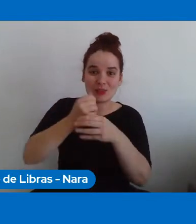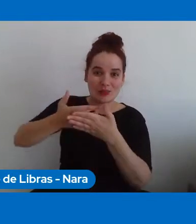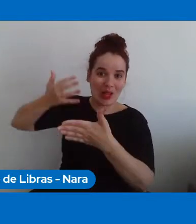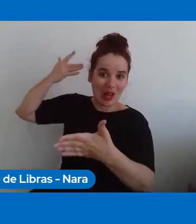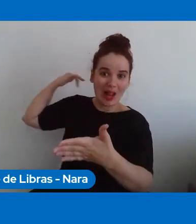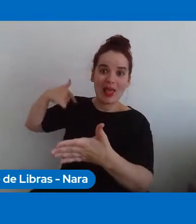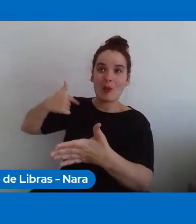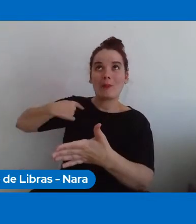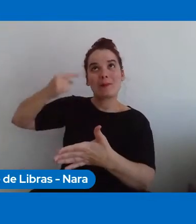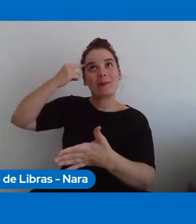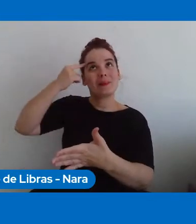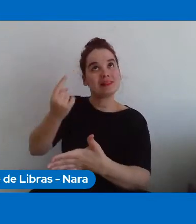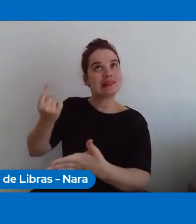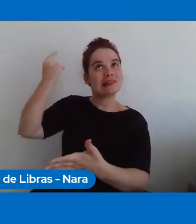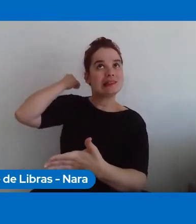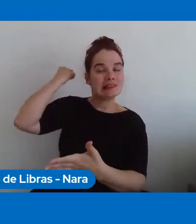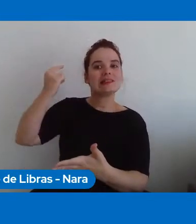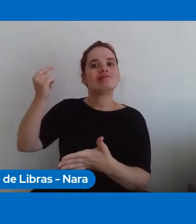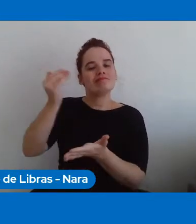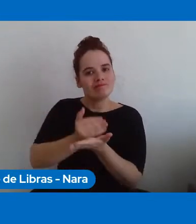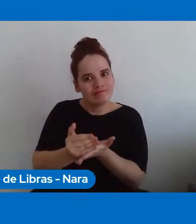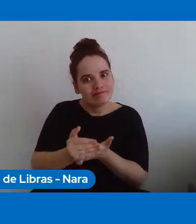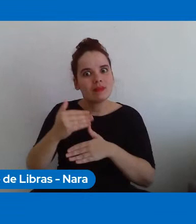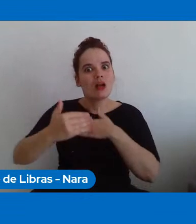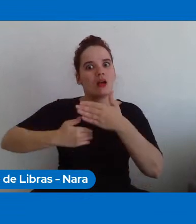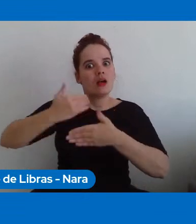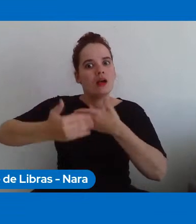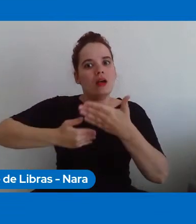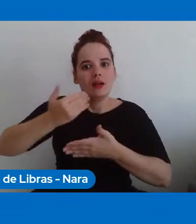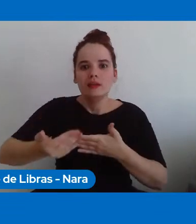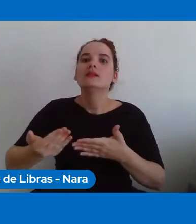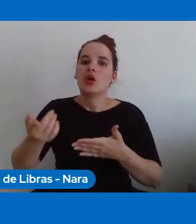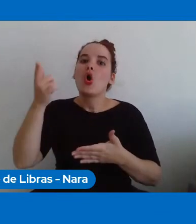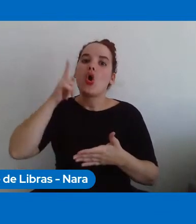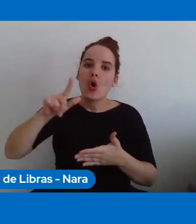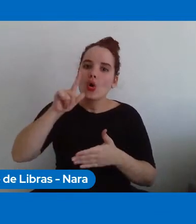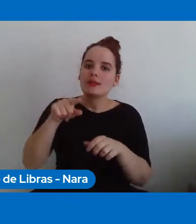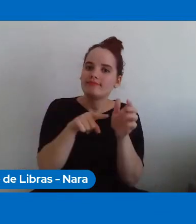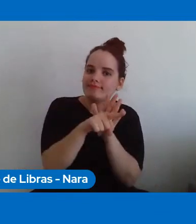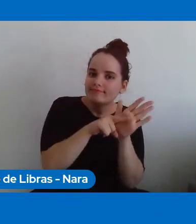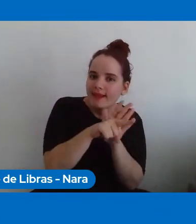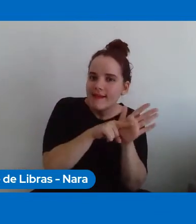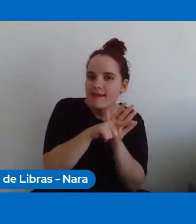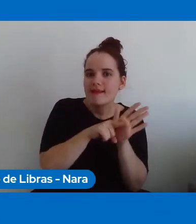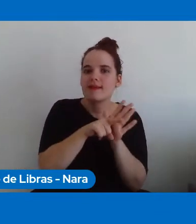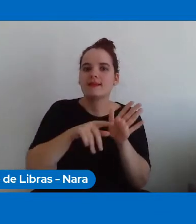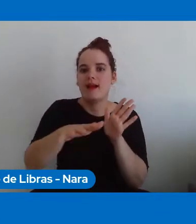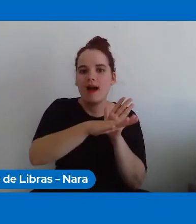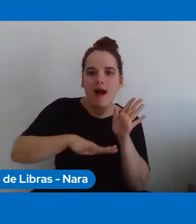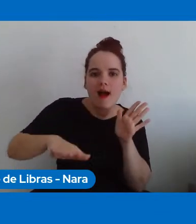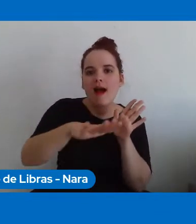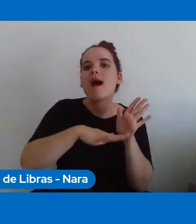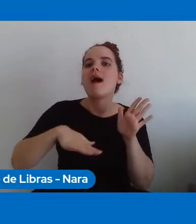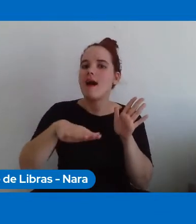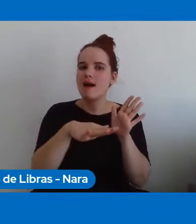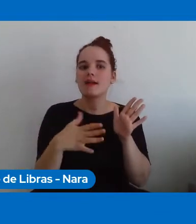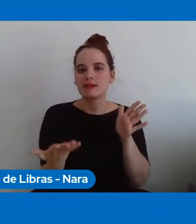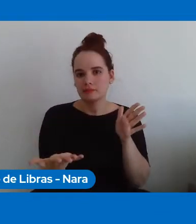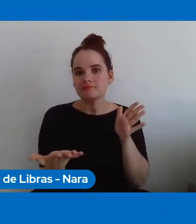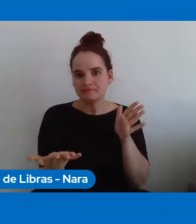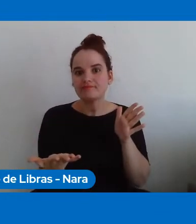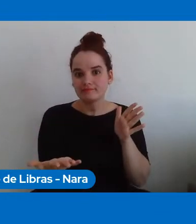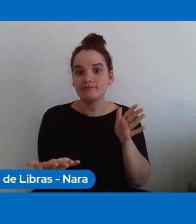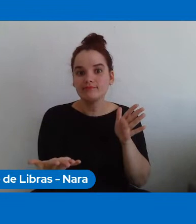eu venho explorado, estudado algumas coisas e desenvolvido pesquisas que são